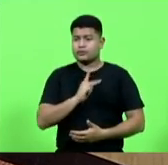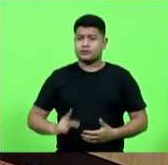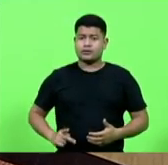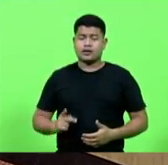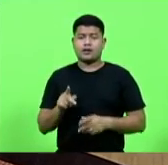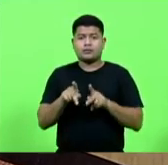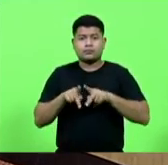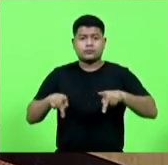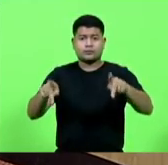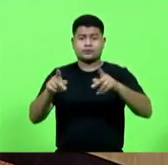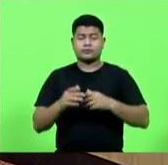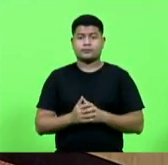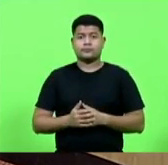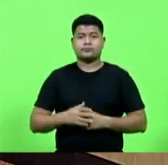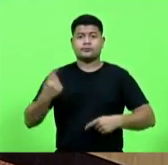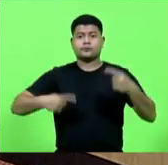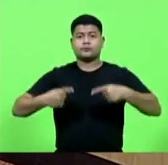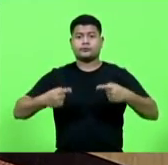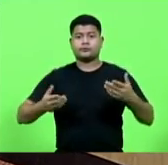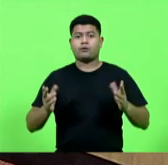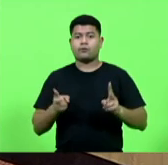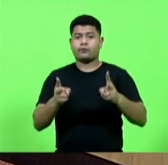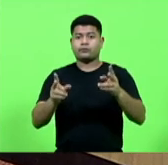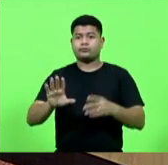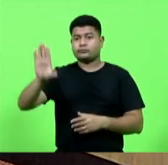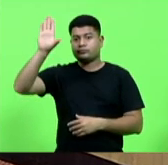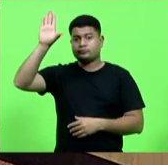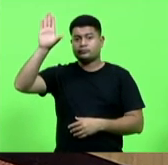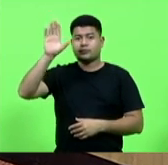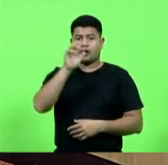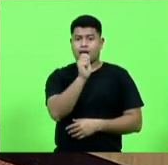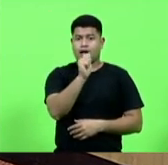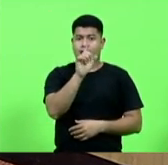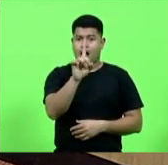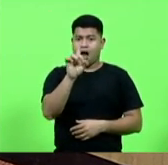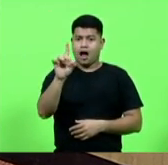Para discutir a matéria, com a palavra a deputada Ada Farako de Luca.